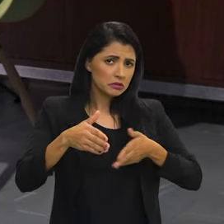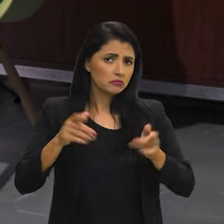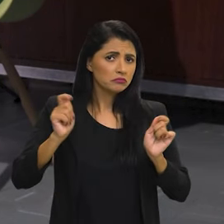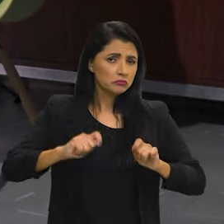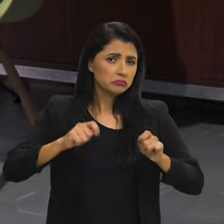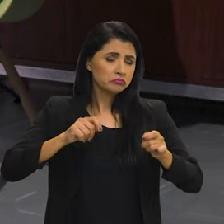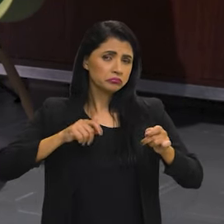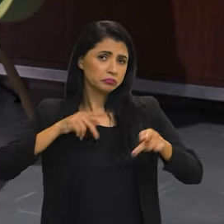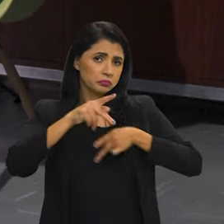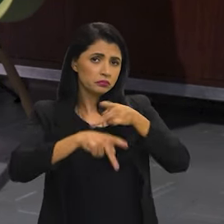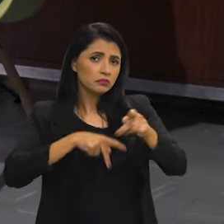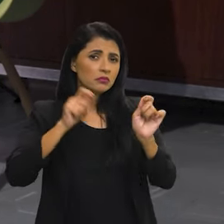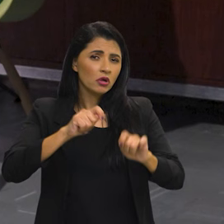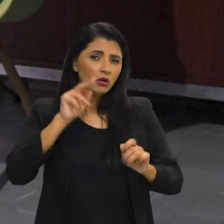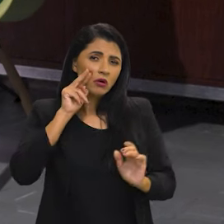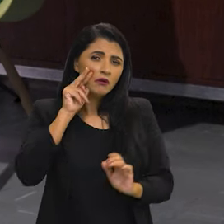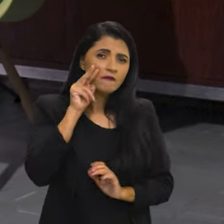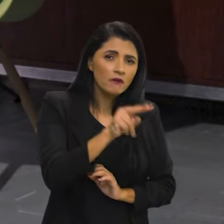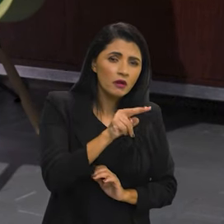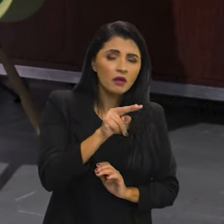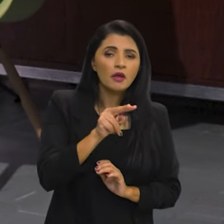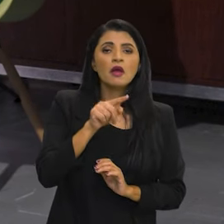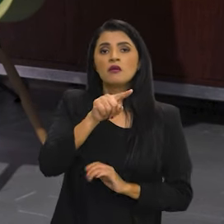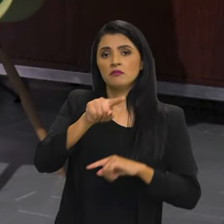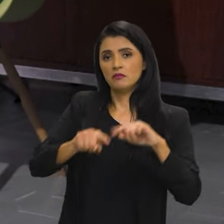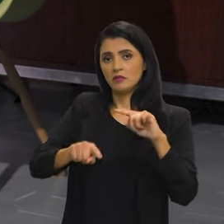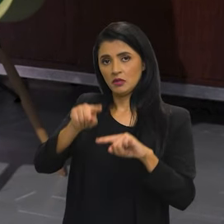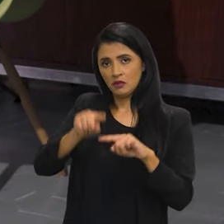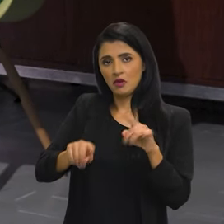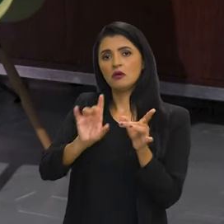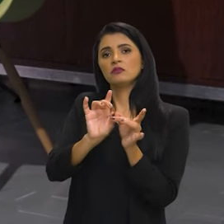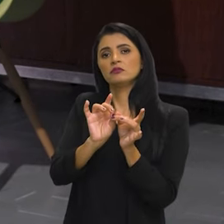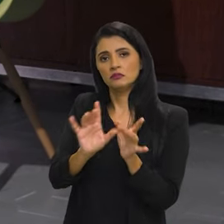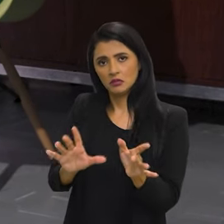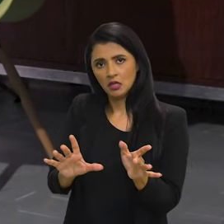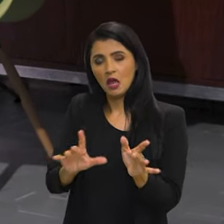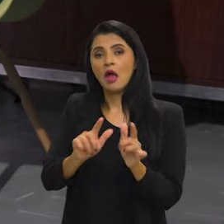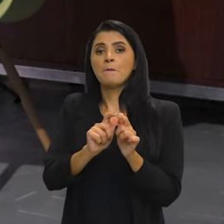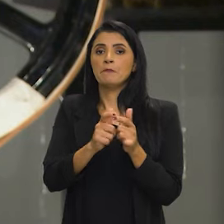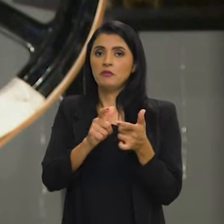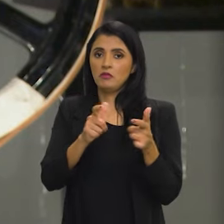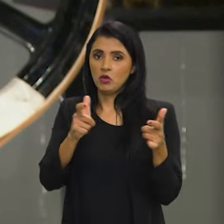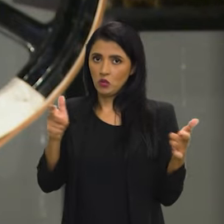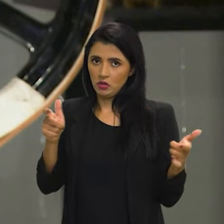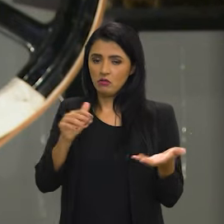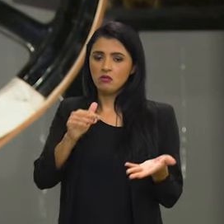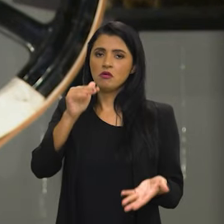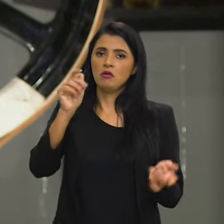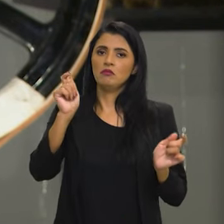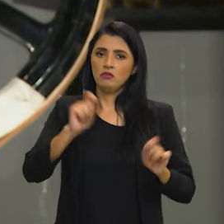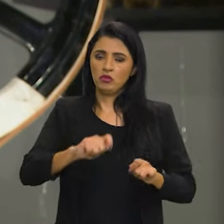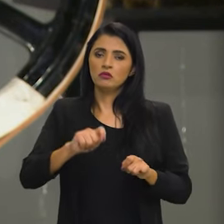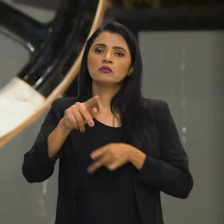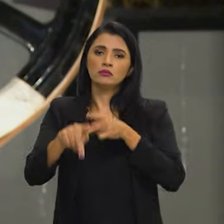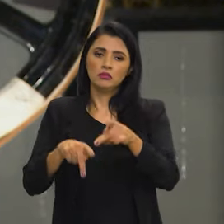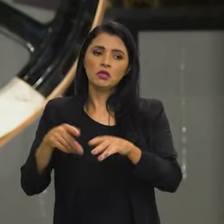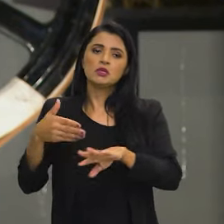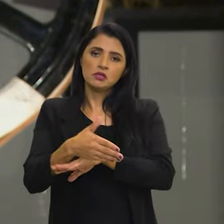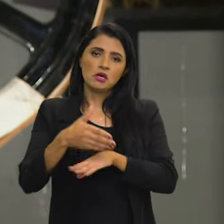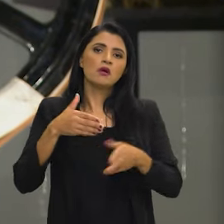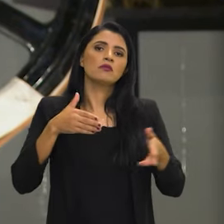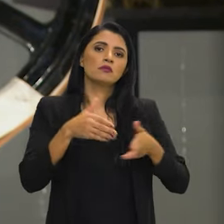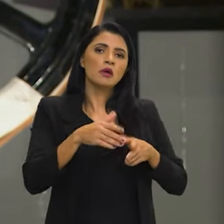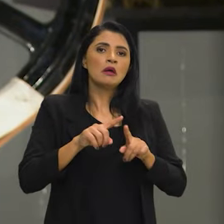população? Esse material, ele está disponível em grande parte, a